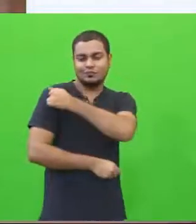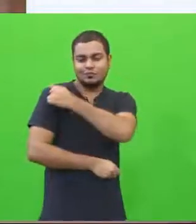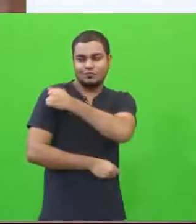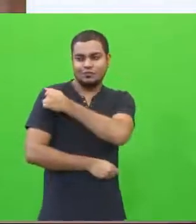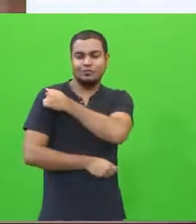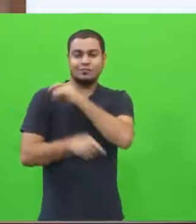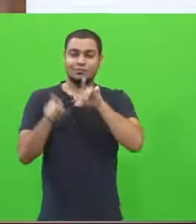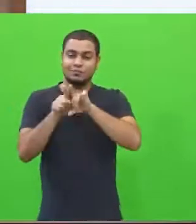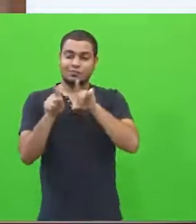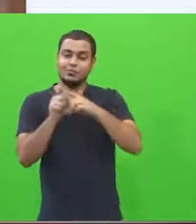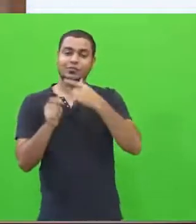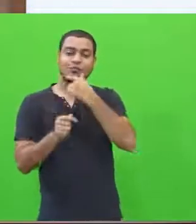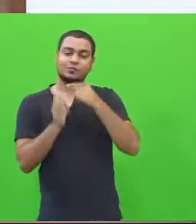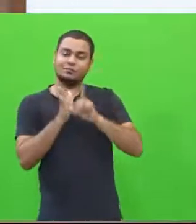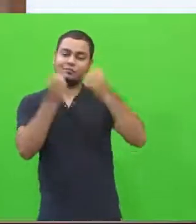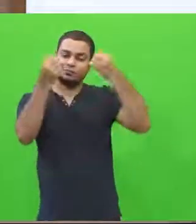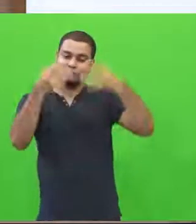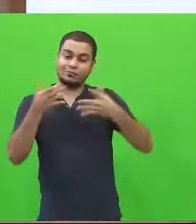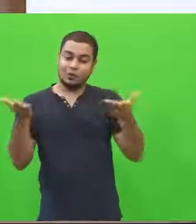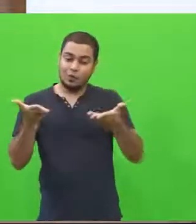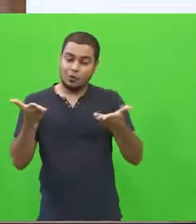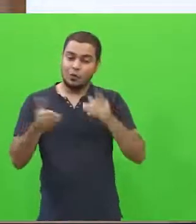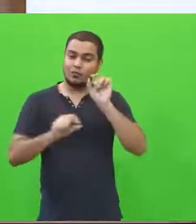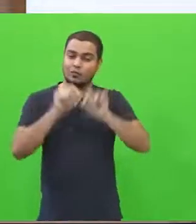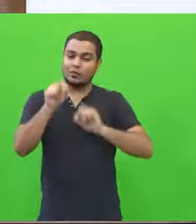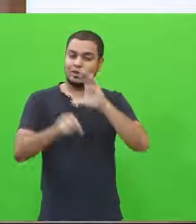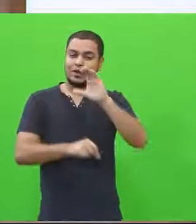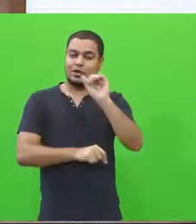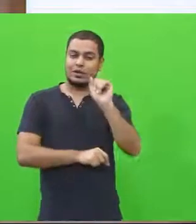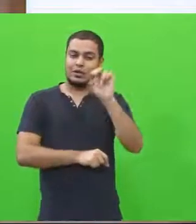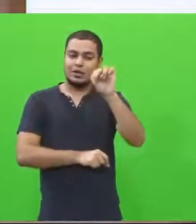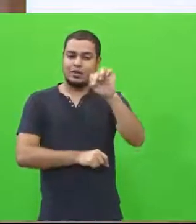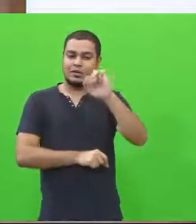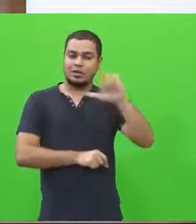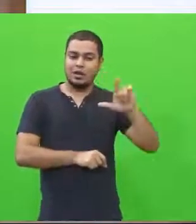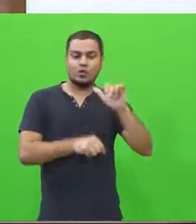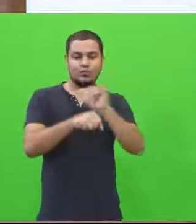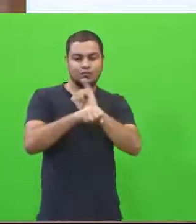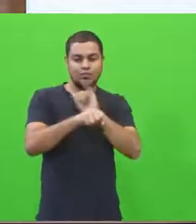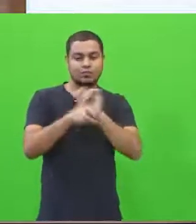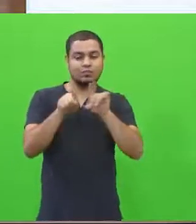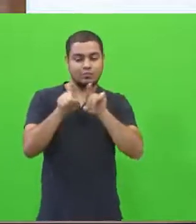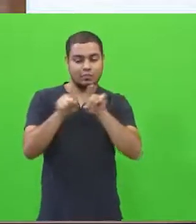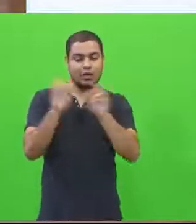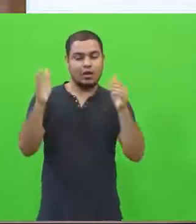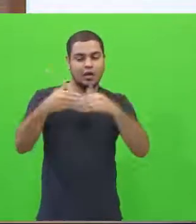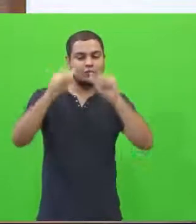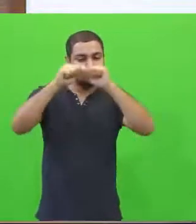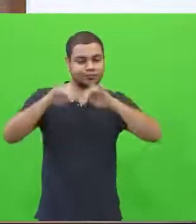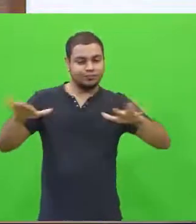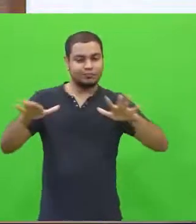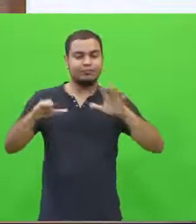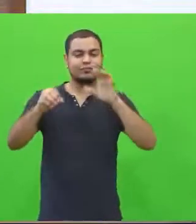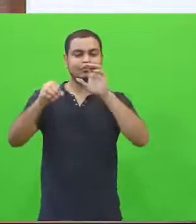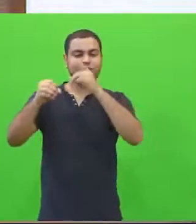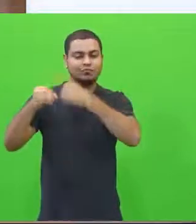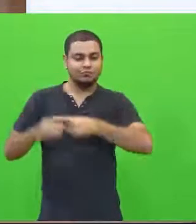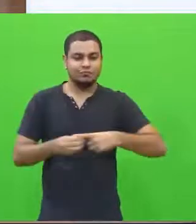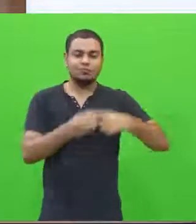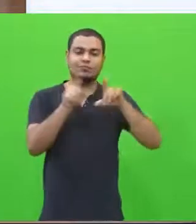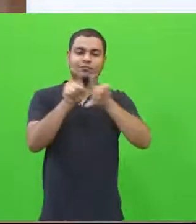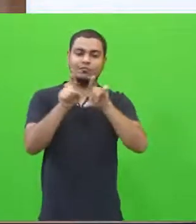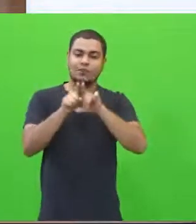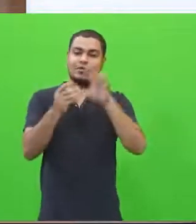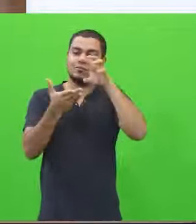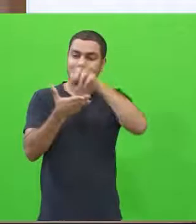pelo Aldemi, nós estamos agora pelo canal YouTube, então essa aula também vai ser transmitida para os outros candidatos que se